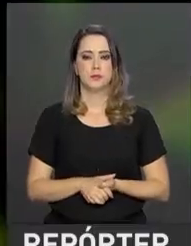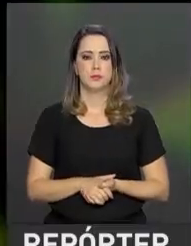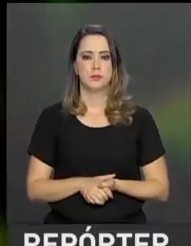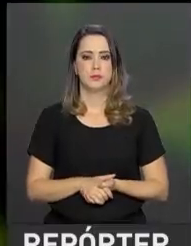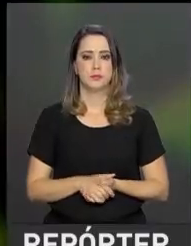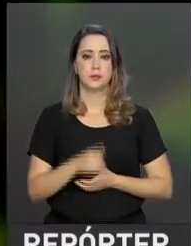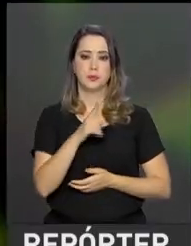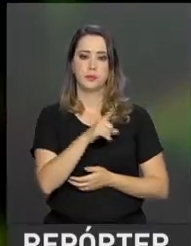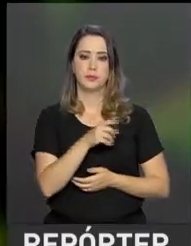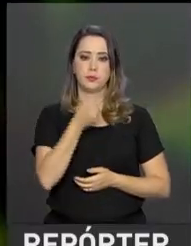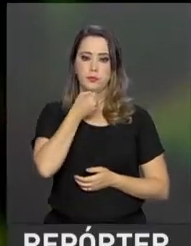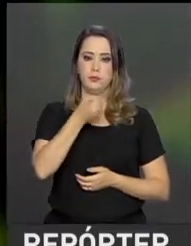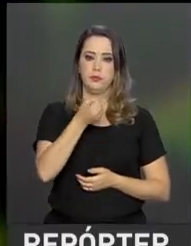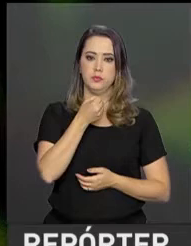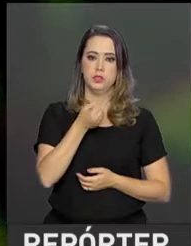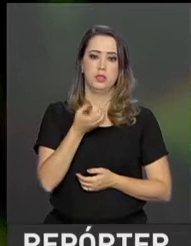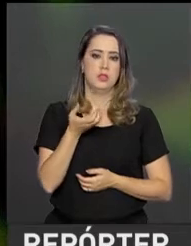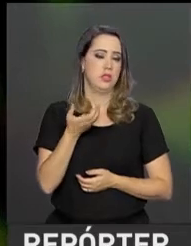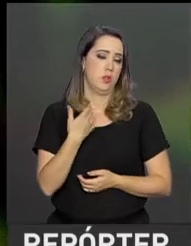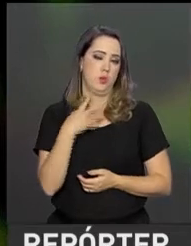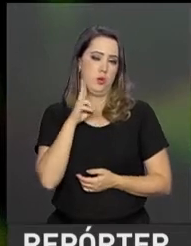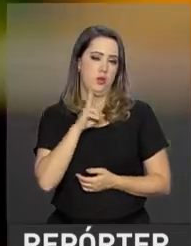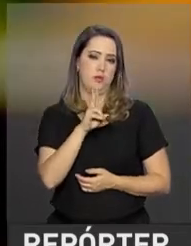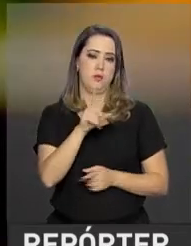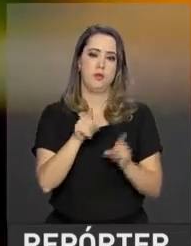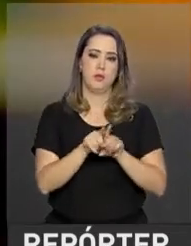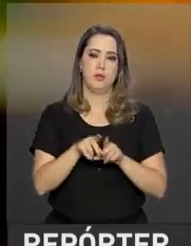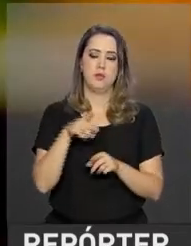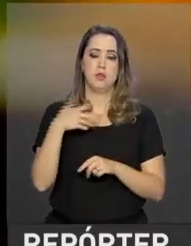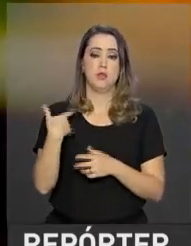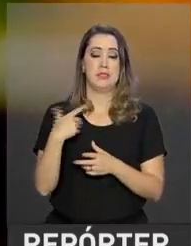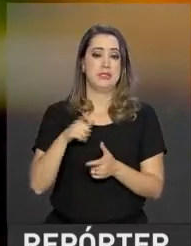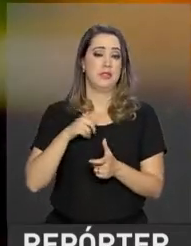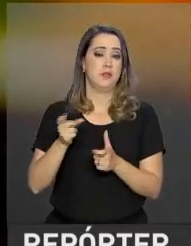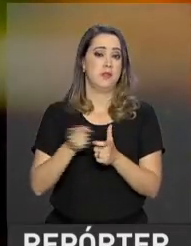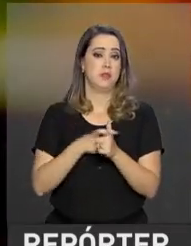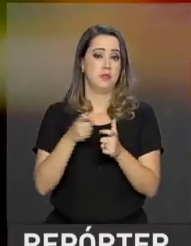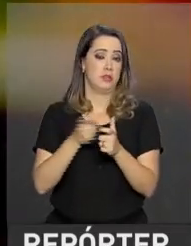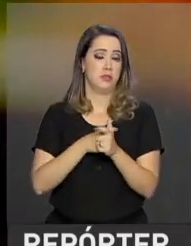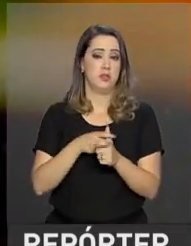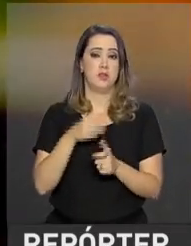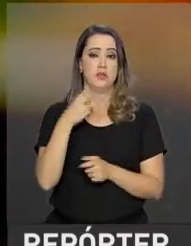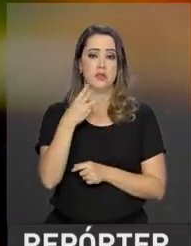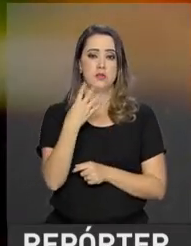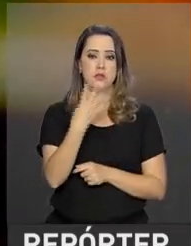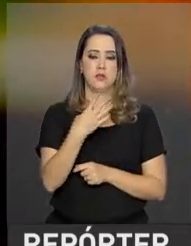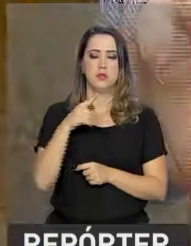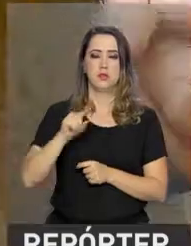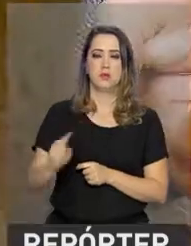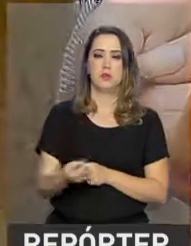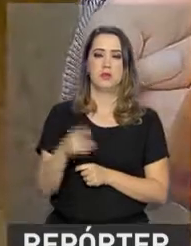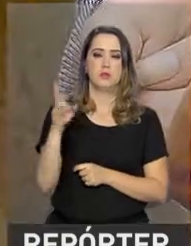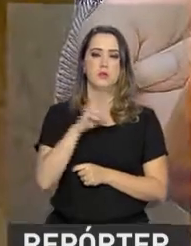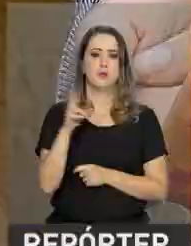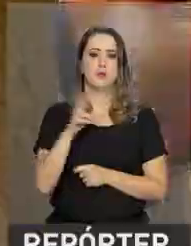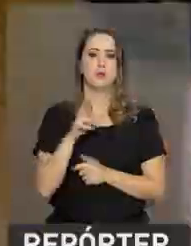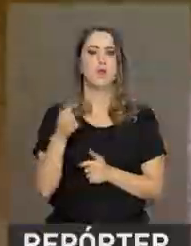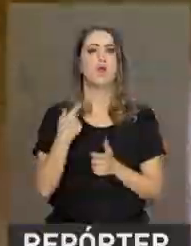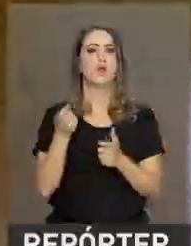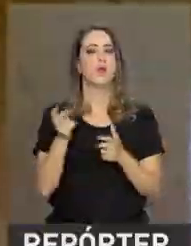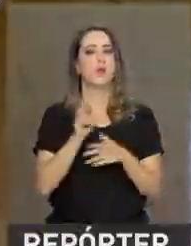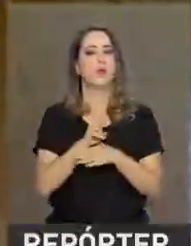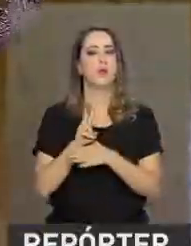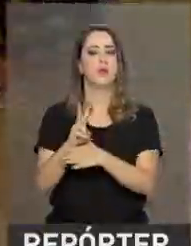Essa jornalista, que prefere não se identificar, contraiu uma dívida de 34 mil reais com empréstimos